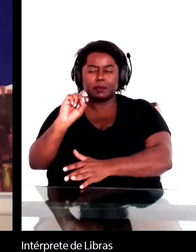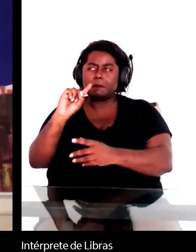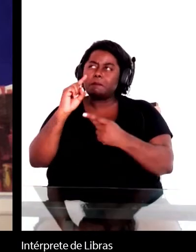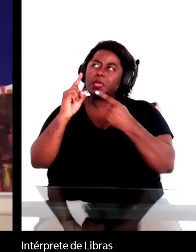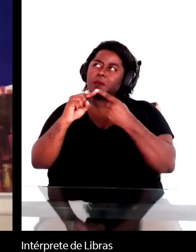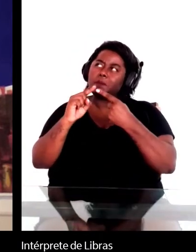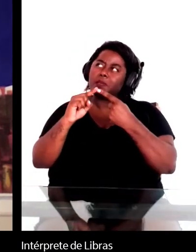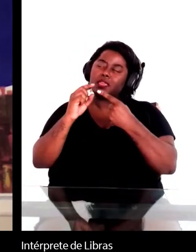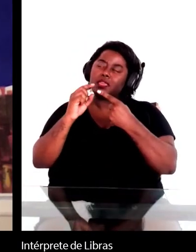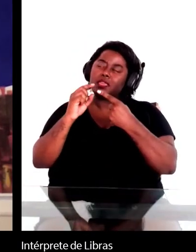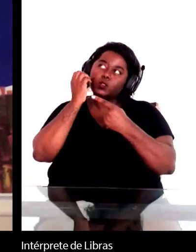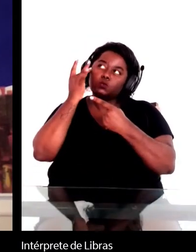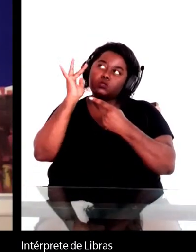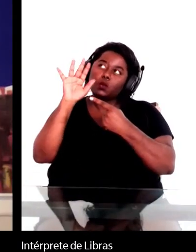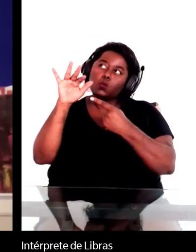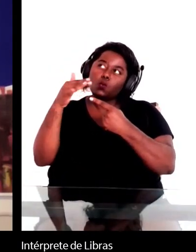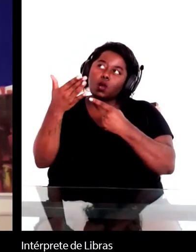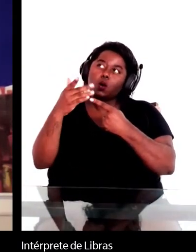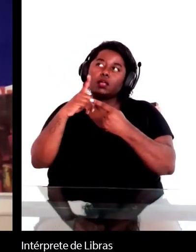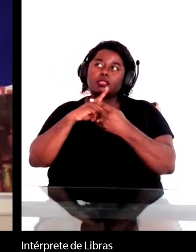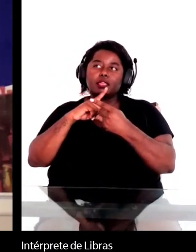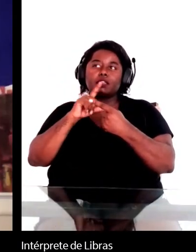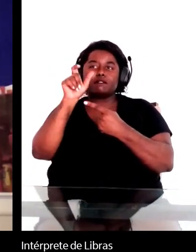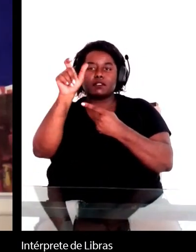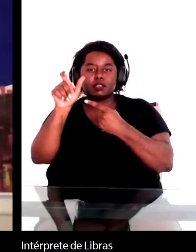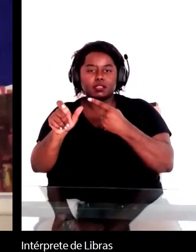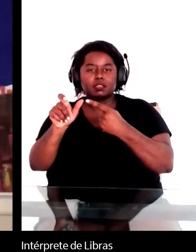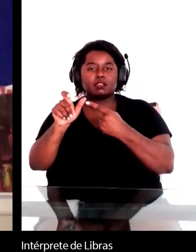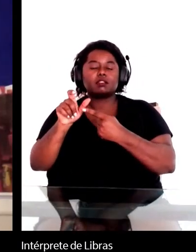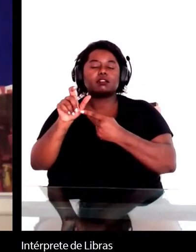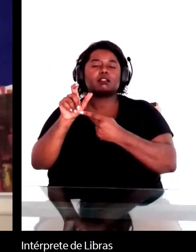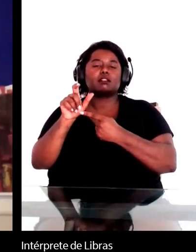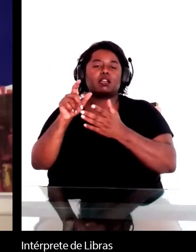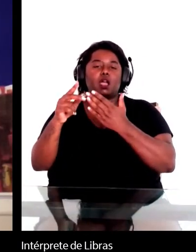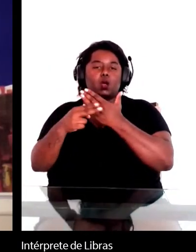primeira, na verdade, mas uma da Margaret Joe Costa e Robert Patterson,